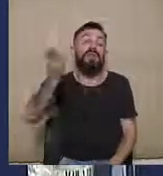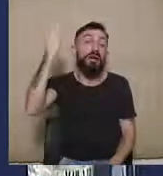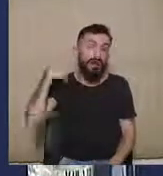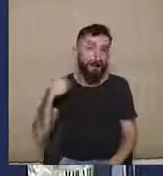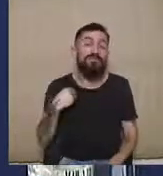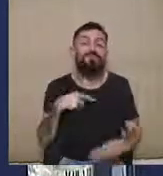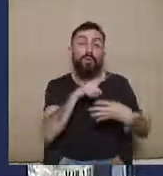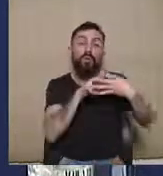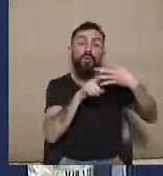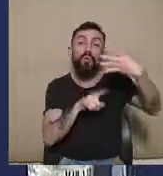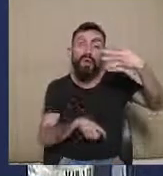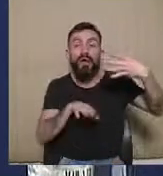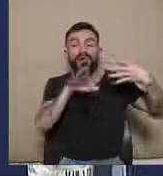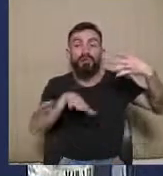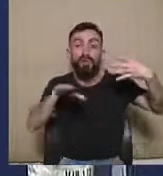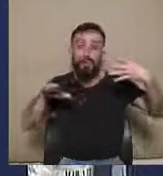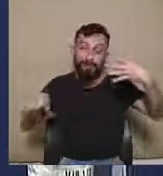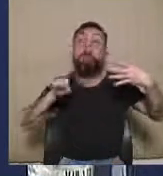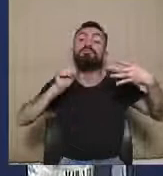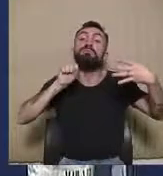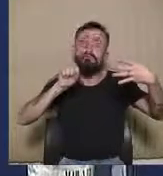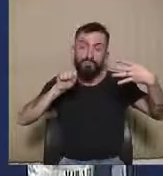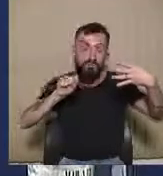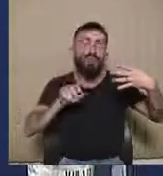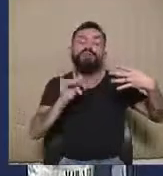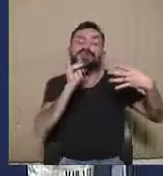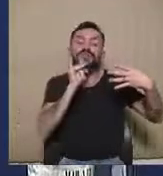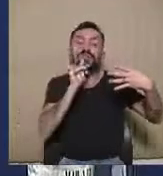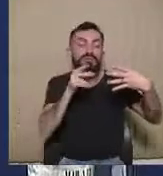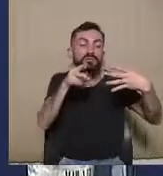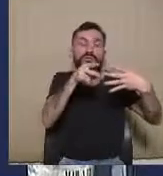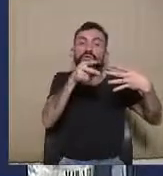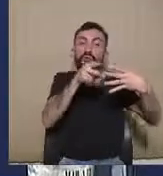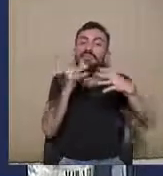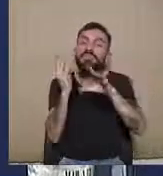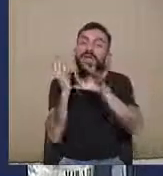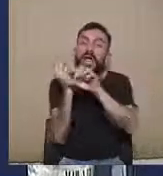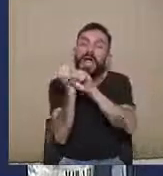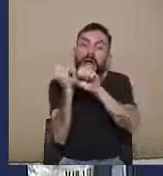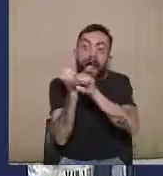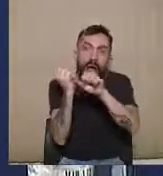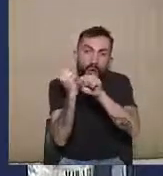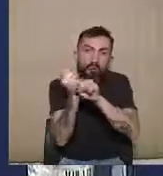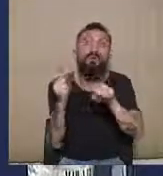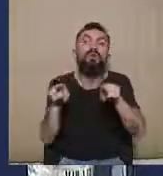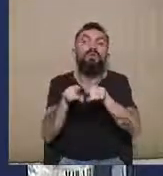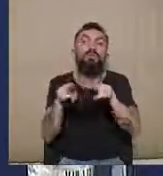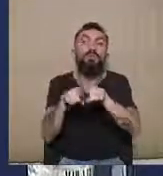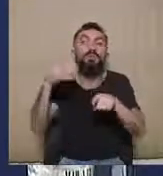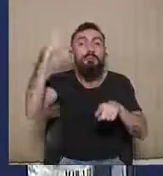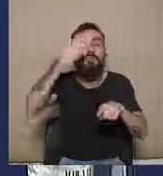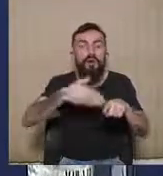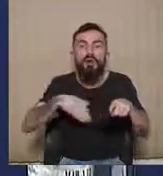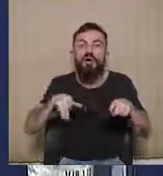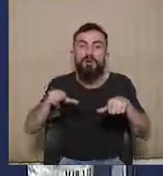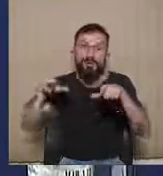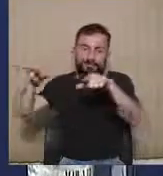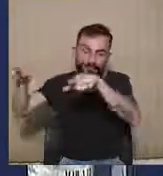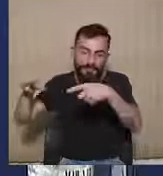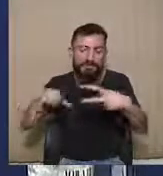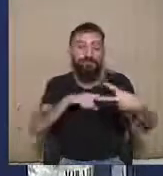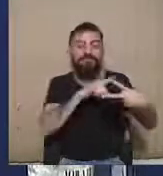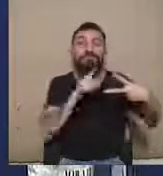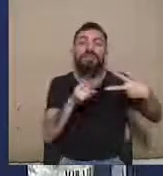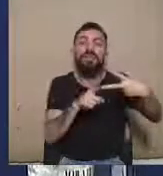hipóteses, eram basicamente duas atinentes a erros nos cálculos e nas formas de distribuição de mandato eletivo, outra atinente